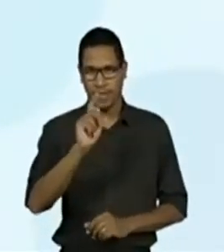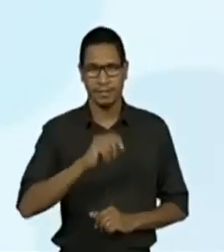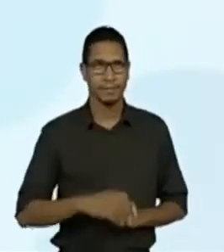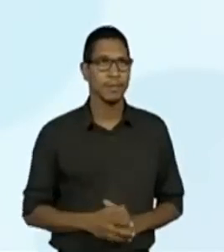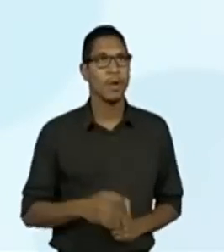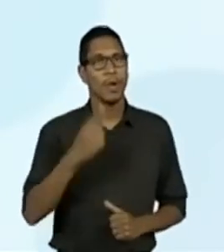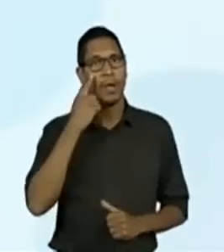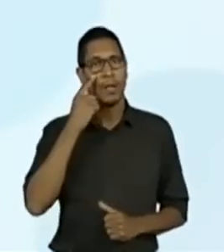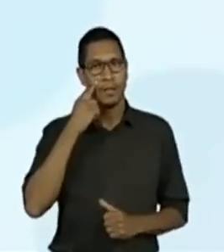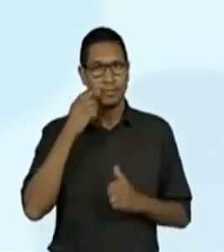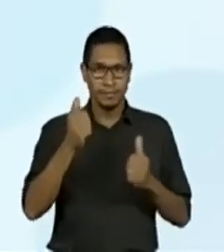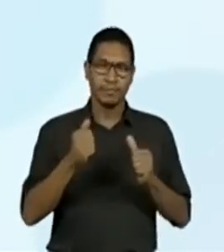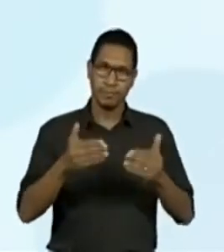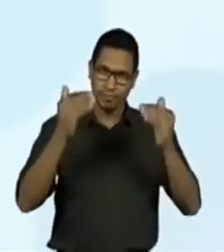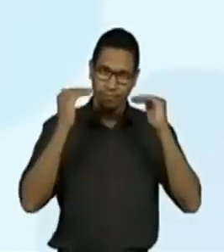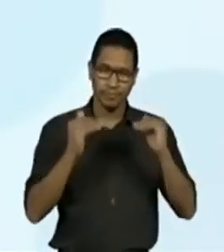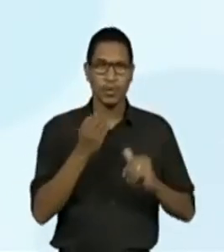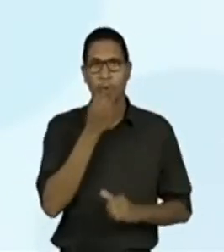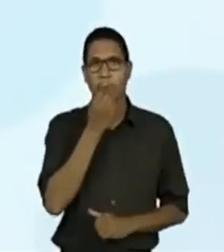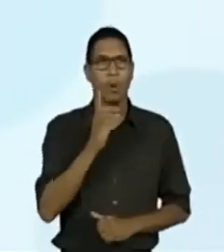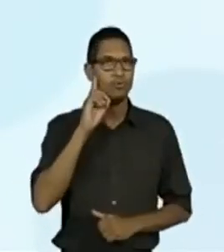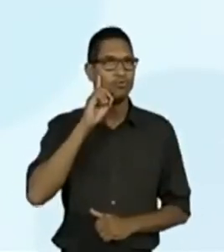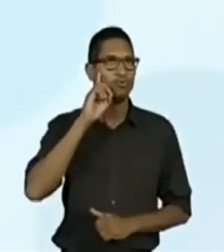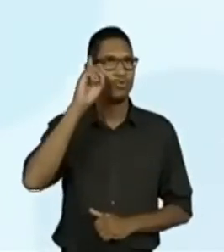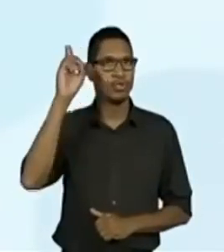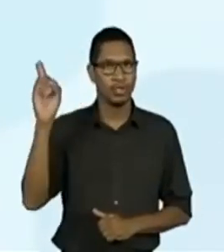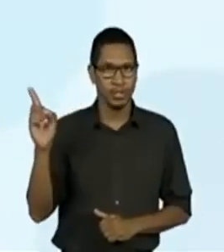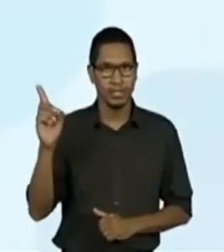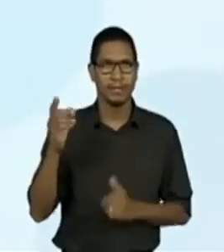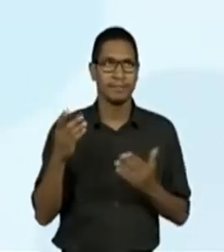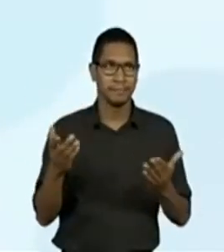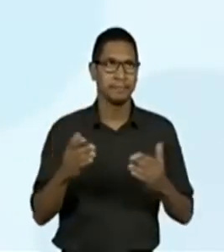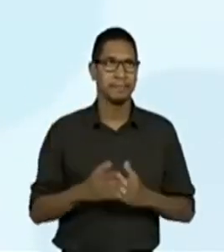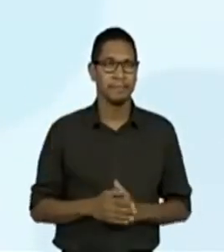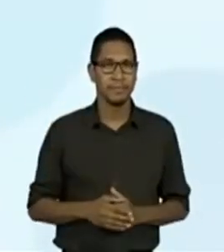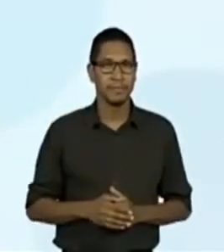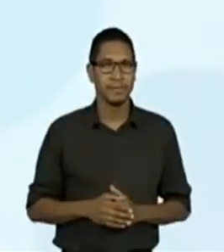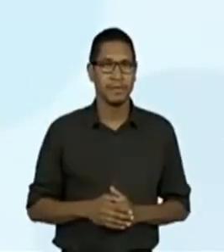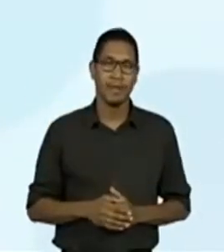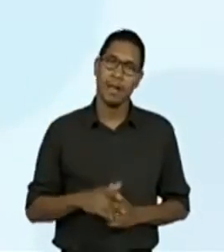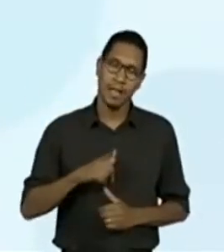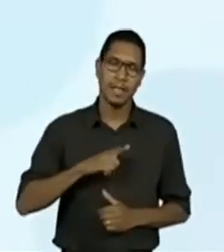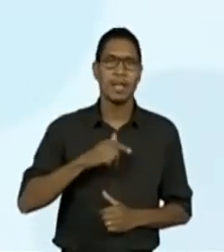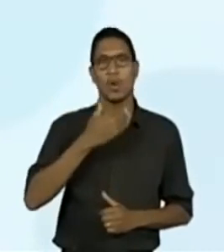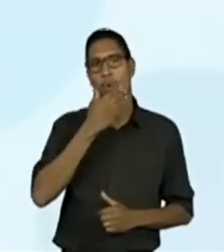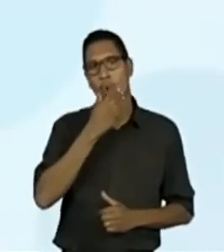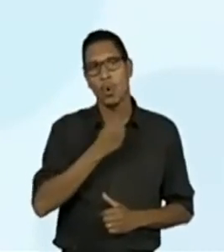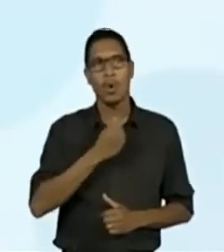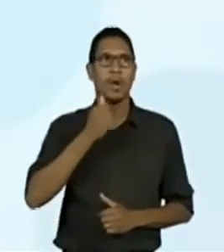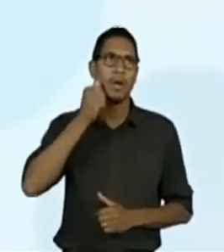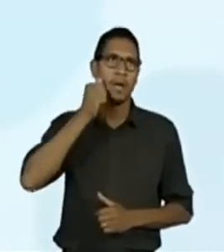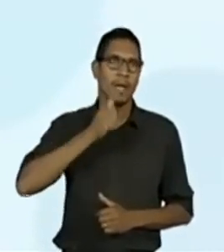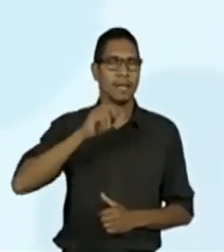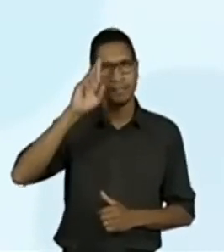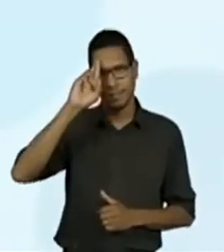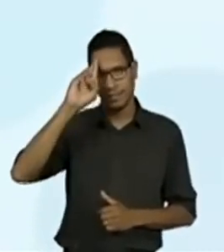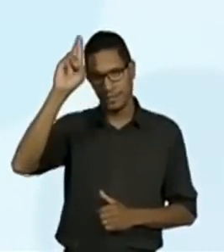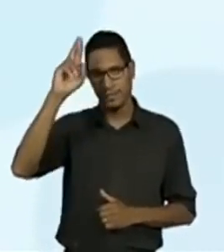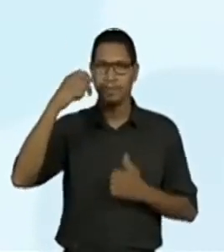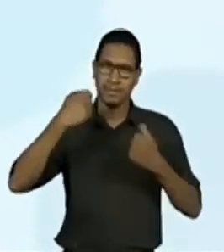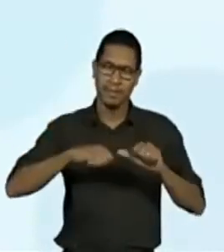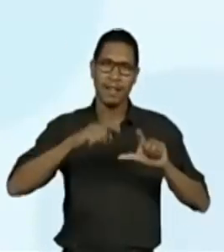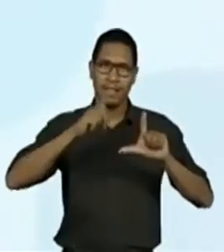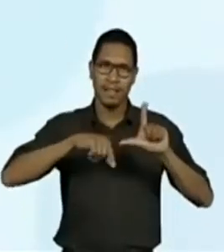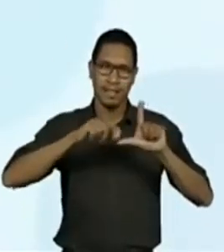Maravilha! Aqui, bom dia! Senhores, letra maiúscula, e senhoras da